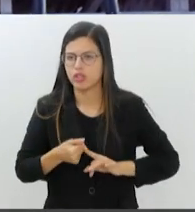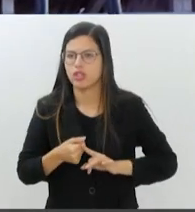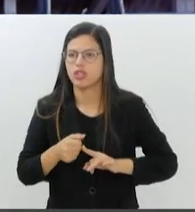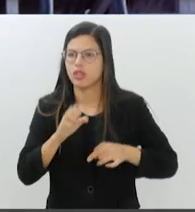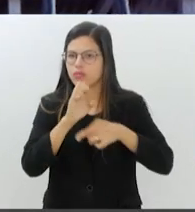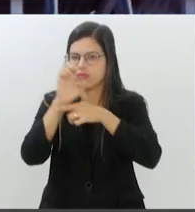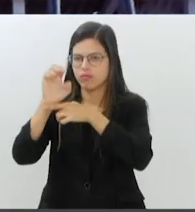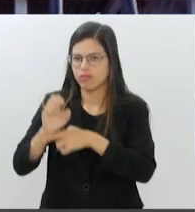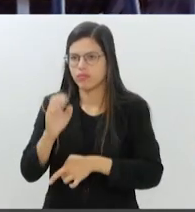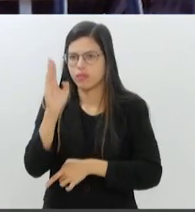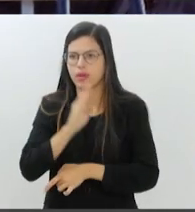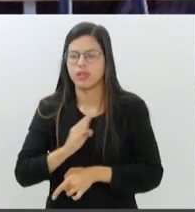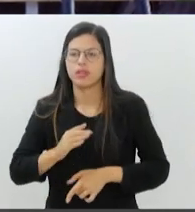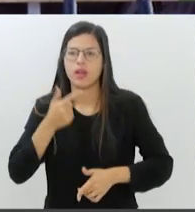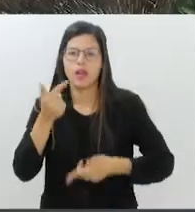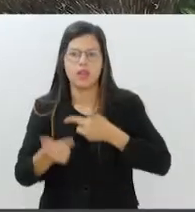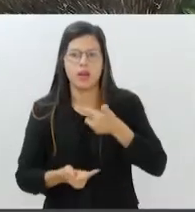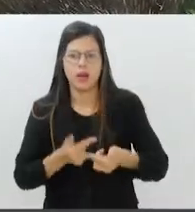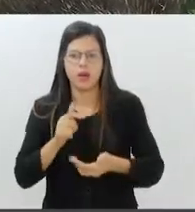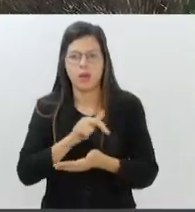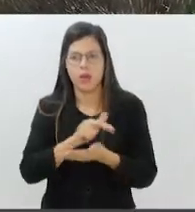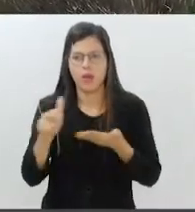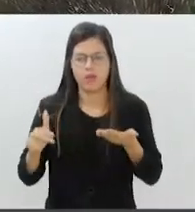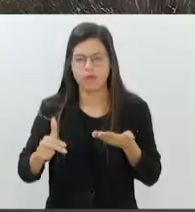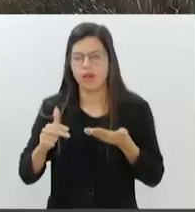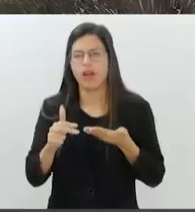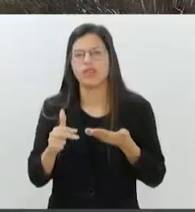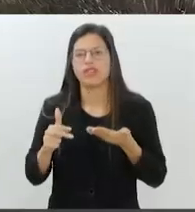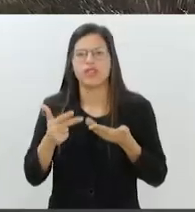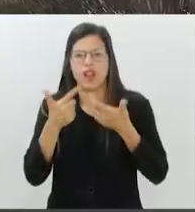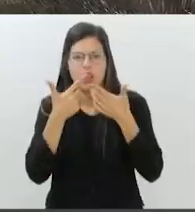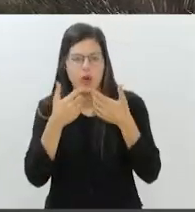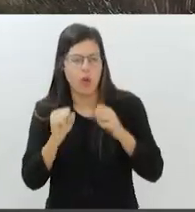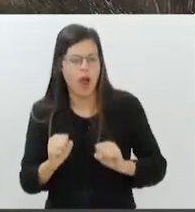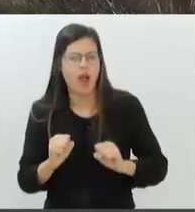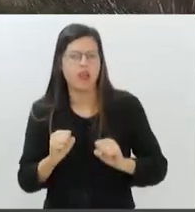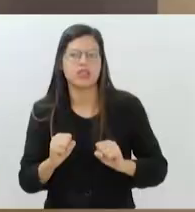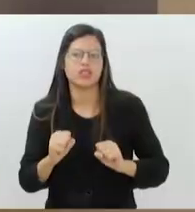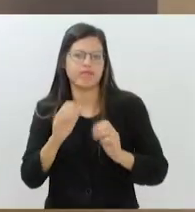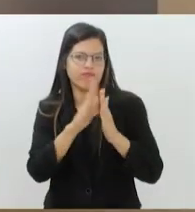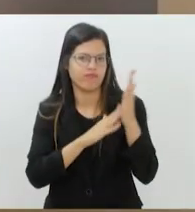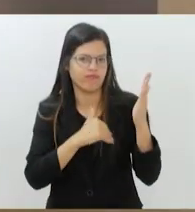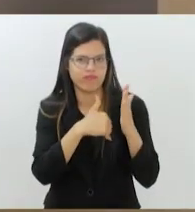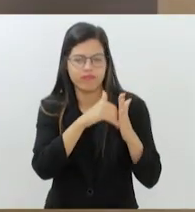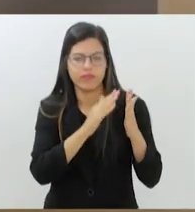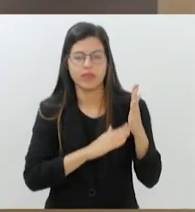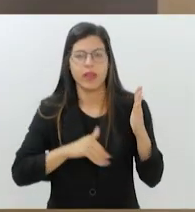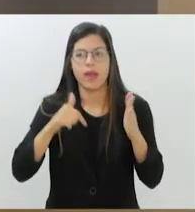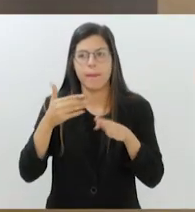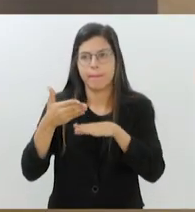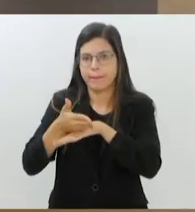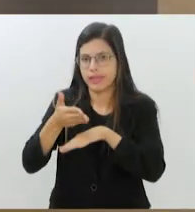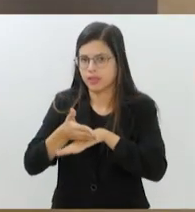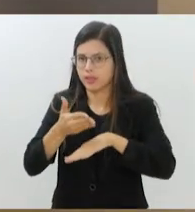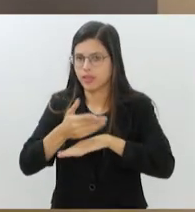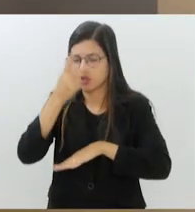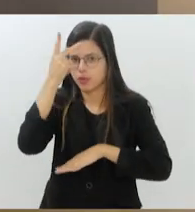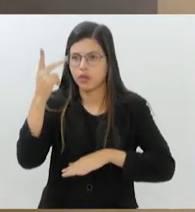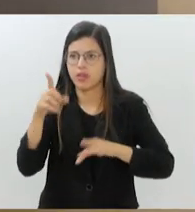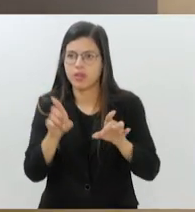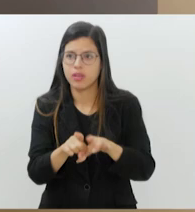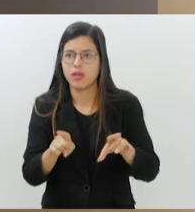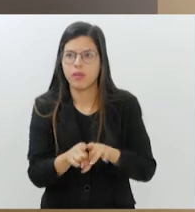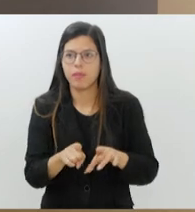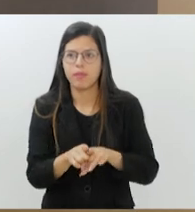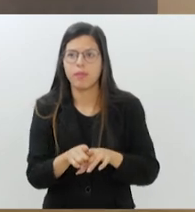As artes das vezes trabalharam com diversas linguagens, da pintura ao vídeo. E além da presença dessas pessoas todas, a gente tem também uma presença